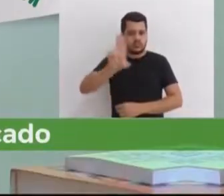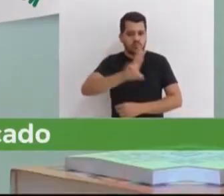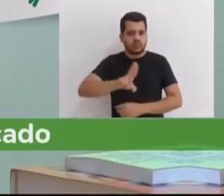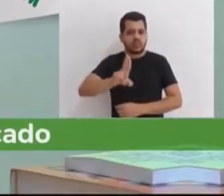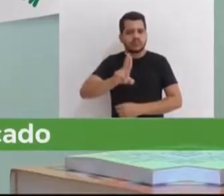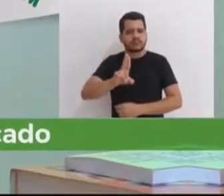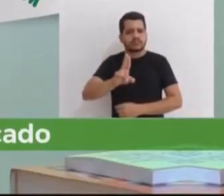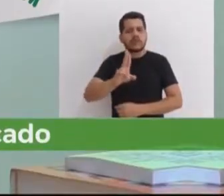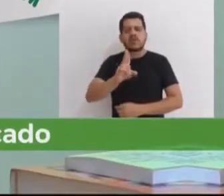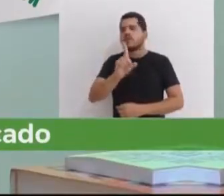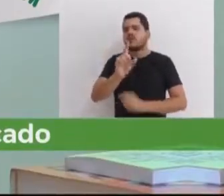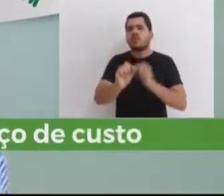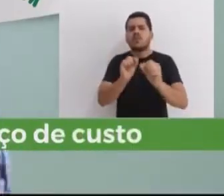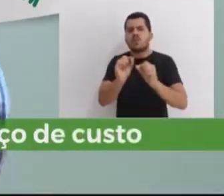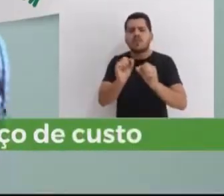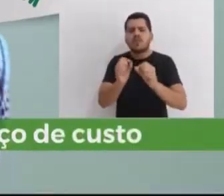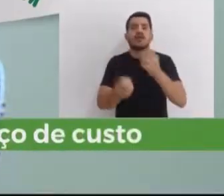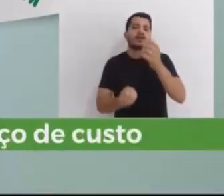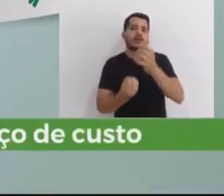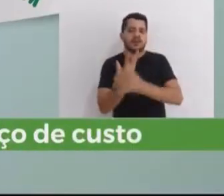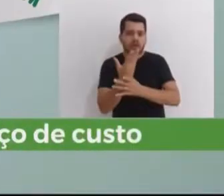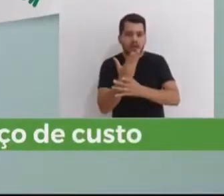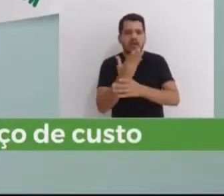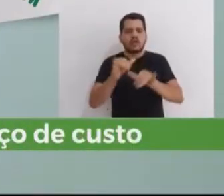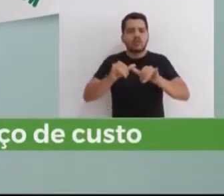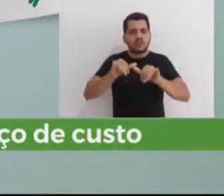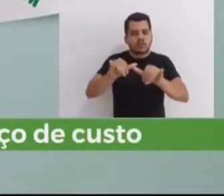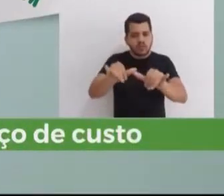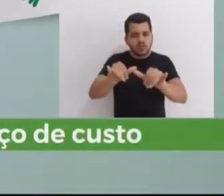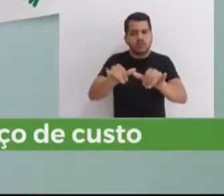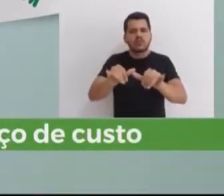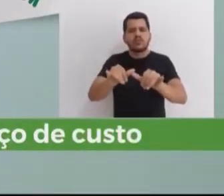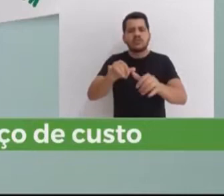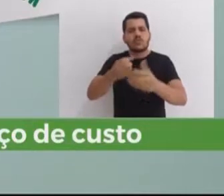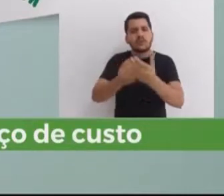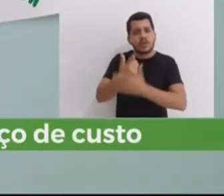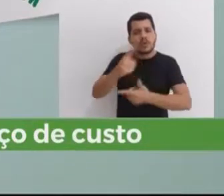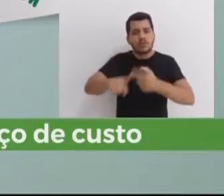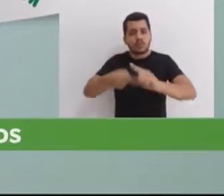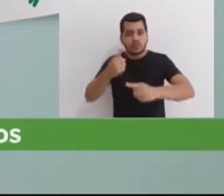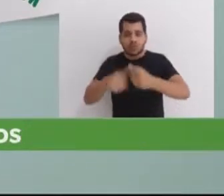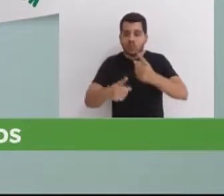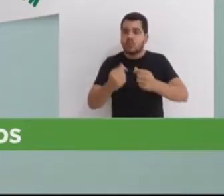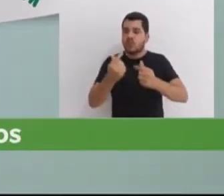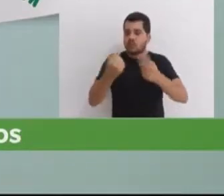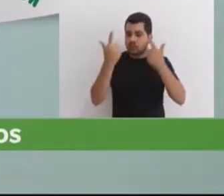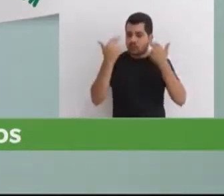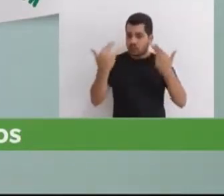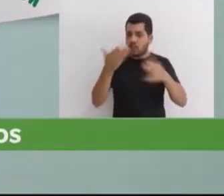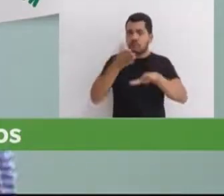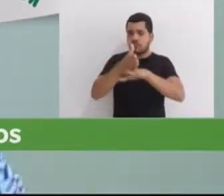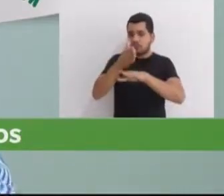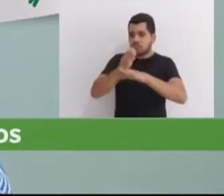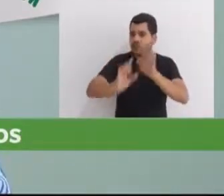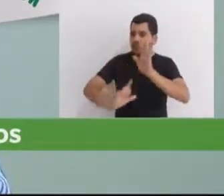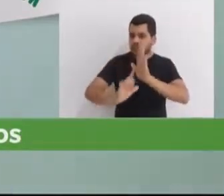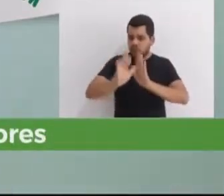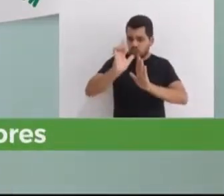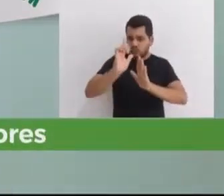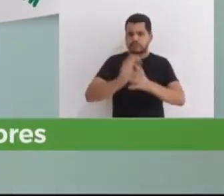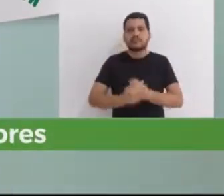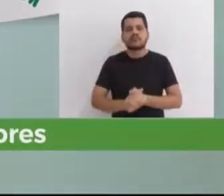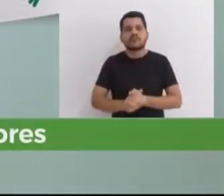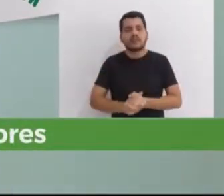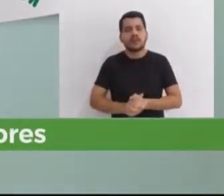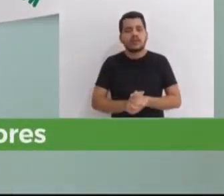com a criação de um supermercado, onde eles comprarão os produtos a preço de custo e ainda participarão dos lucros.